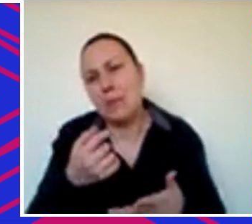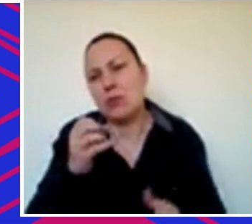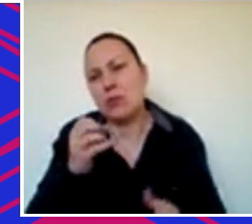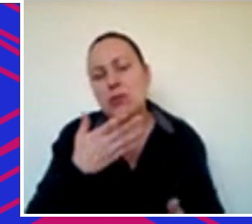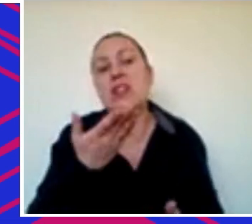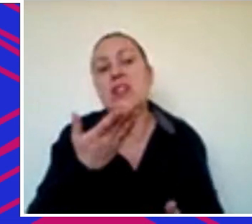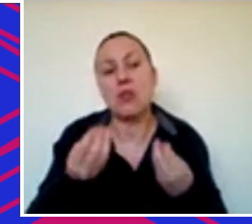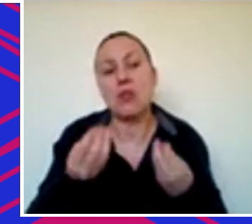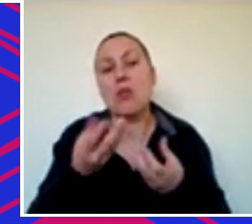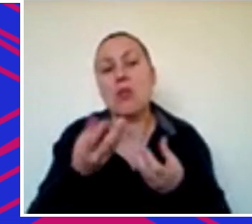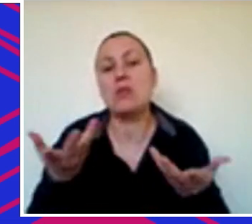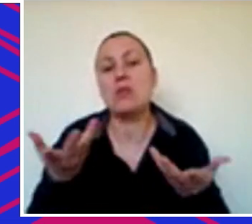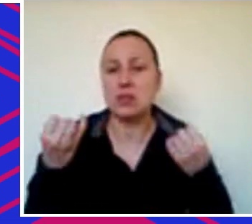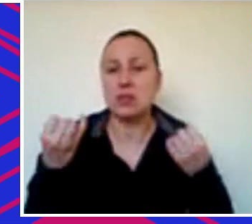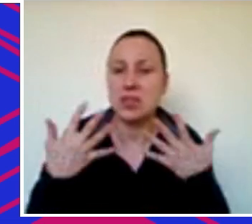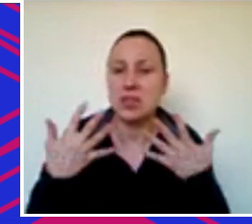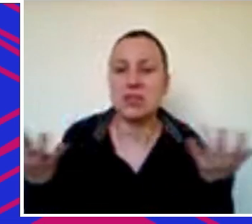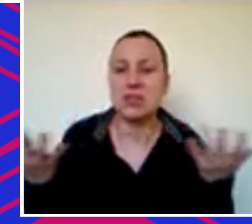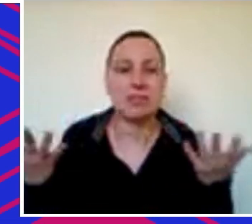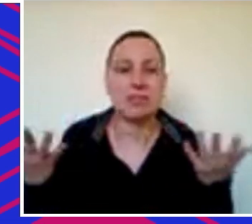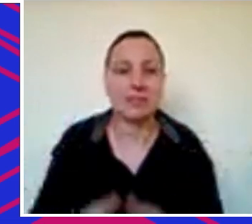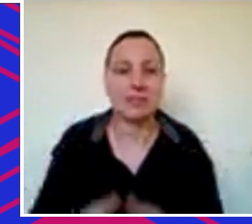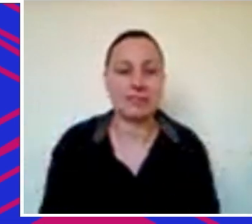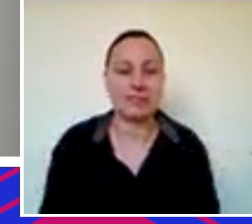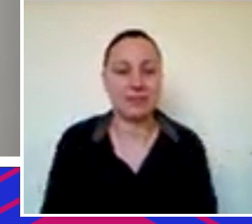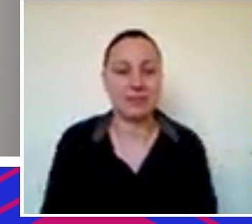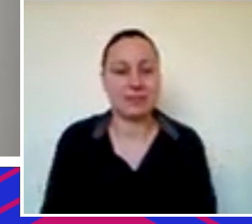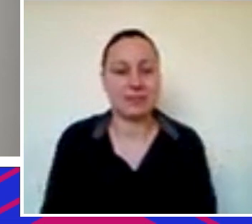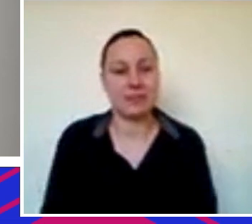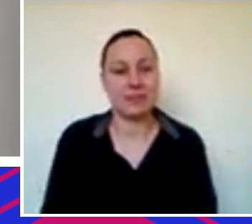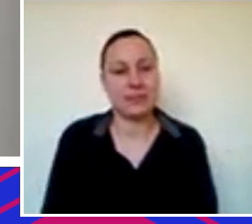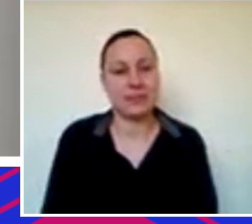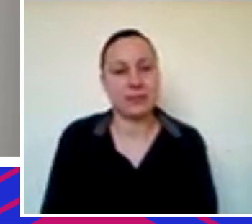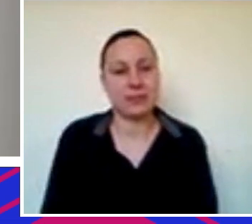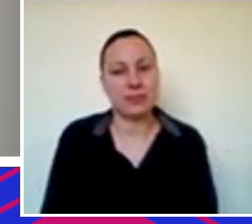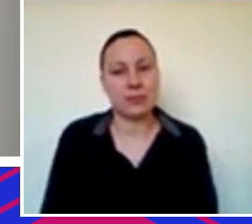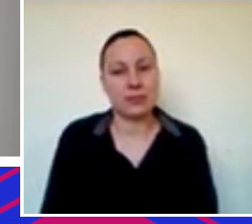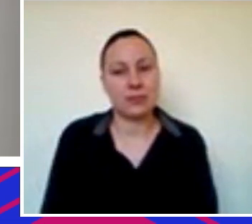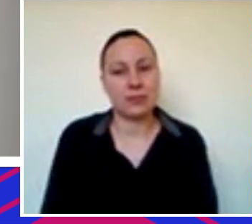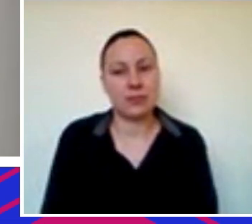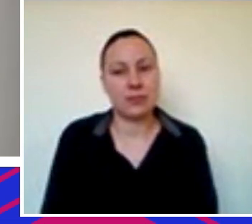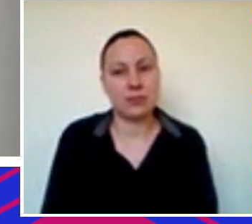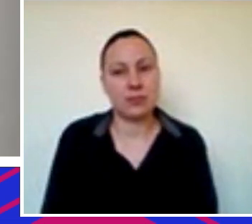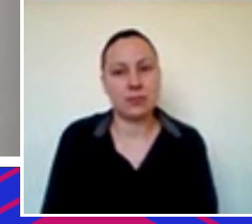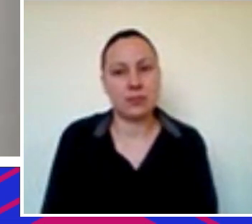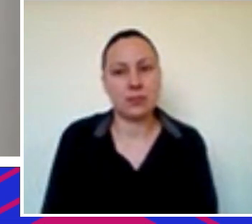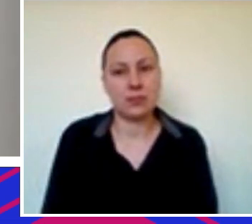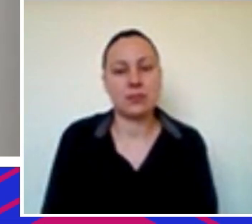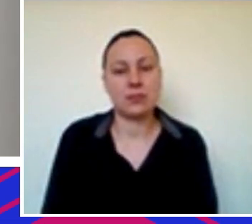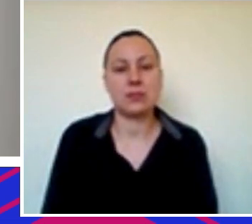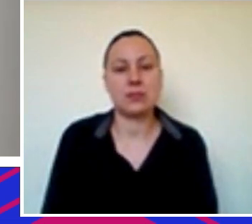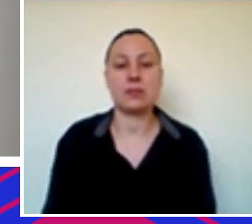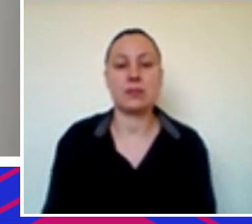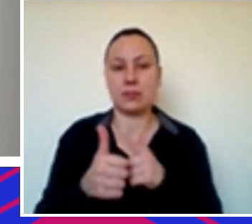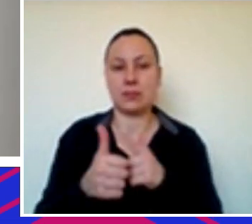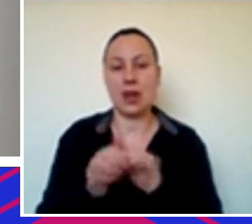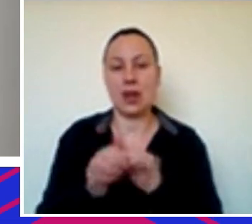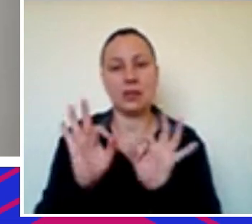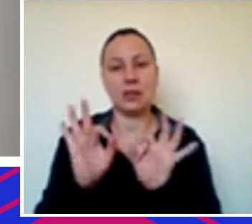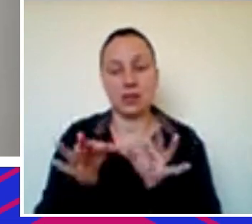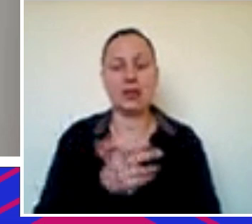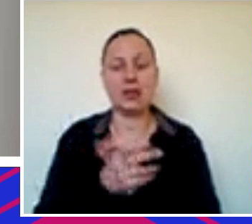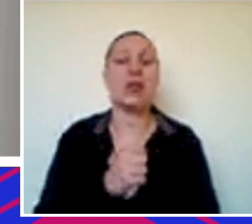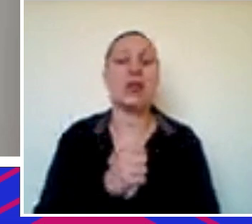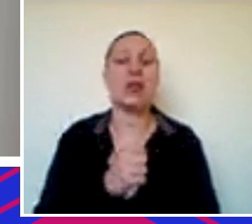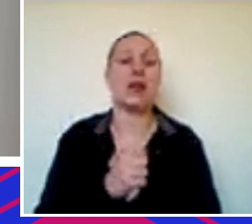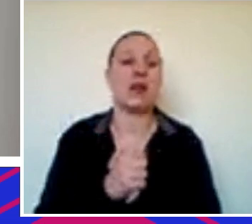muito recente, então eu queria que você falasse um pouquinho para a gente. Tá, bom, acho que a primeira coisa da preparação que você falou não podia estar mais certo, né, é